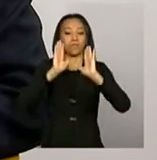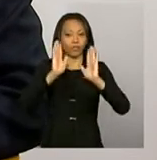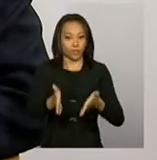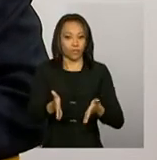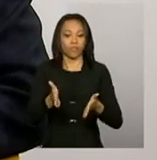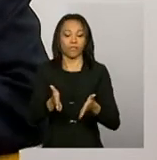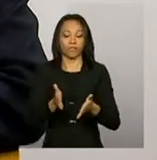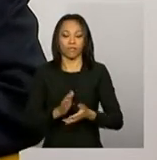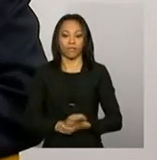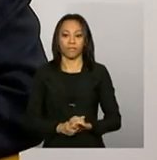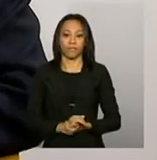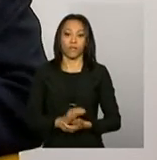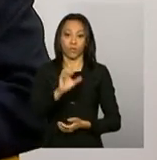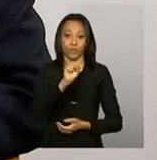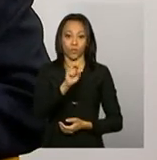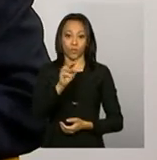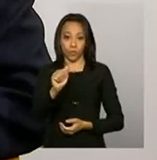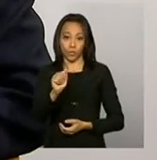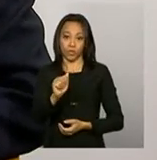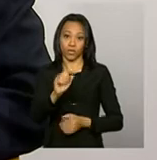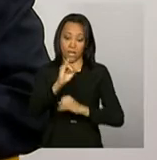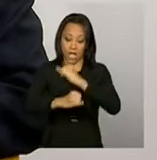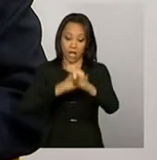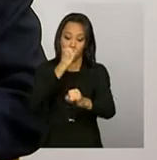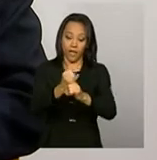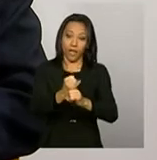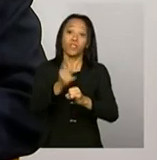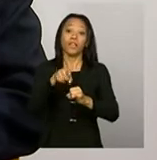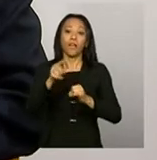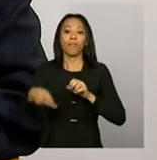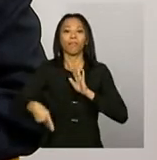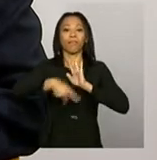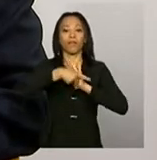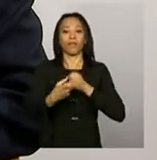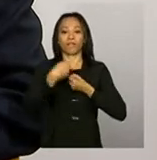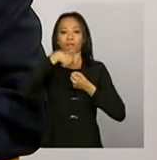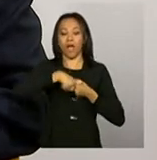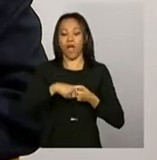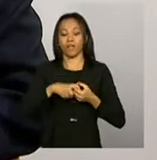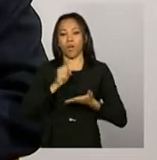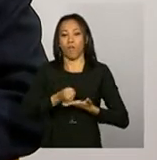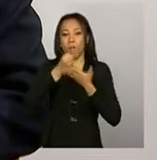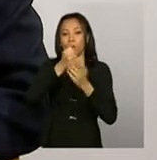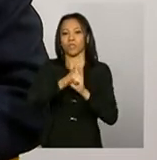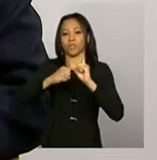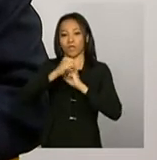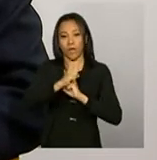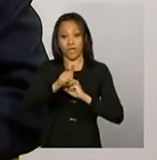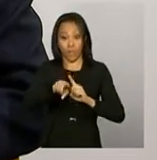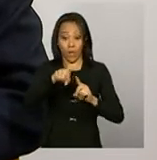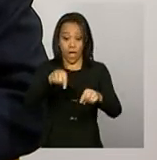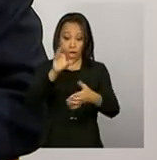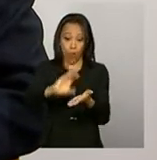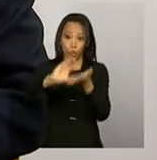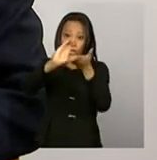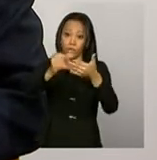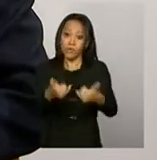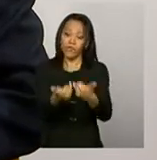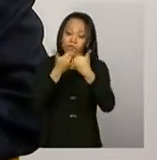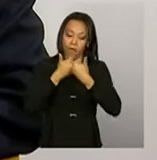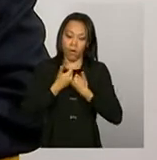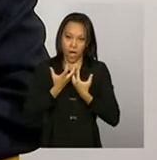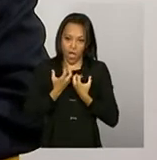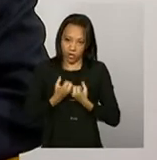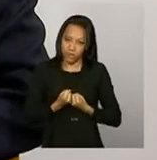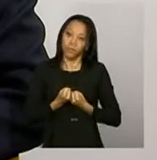no SUSWeb, que é o sistema da assistência social. Ele informa para o MDS. O MDS recebe a informação.